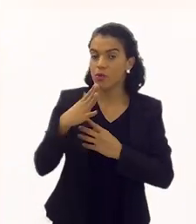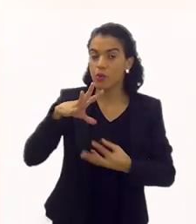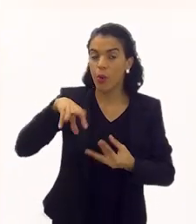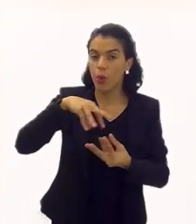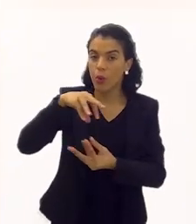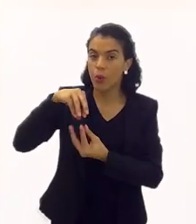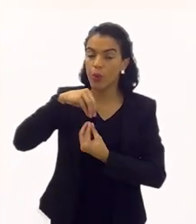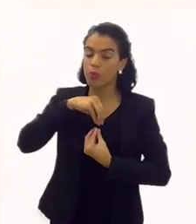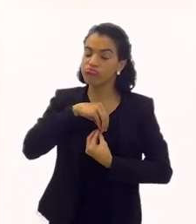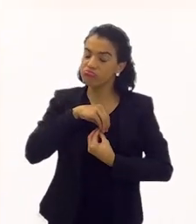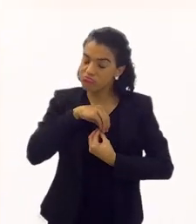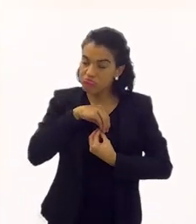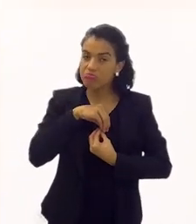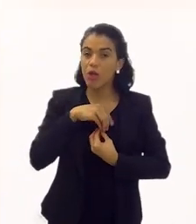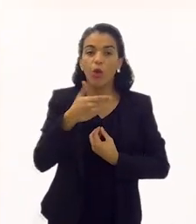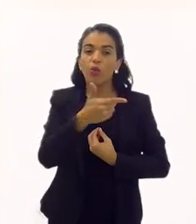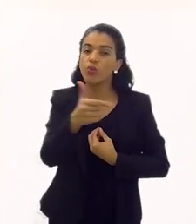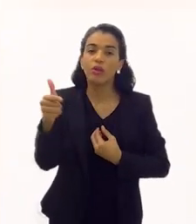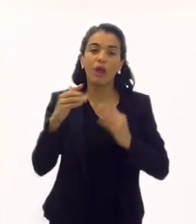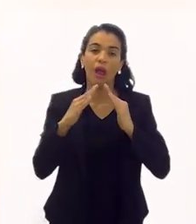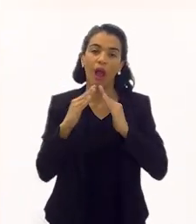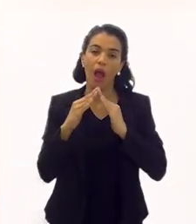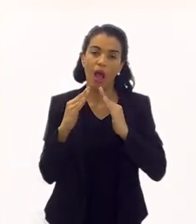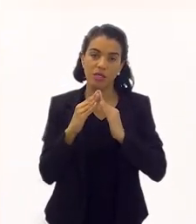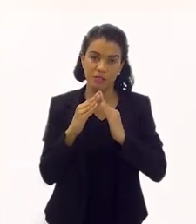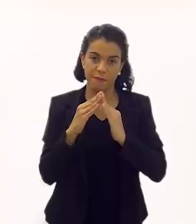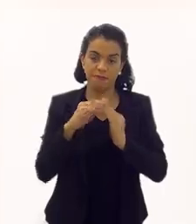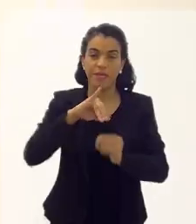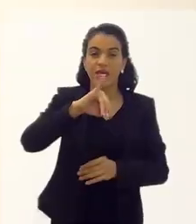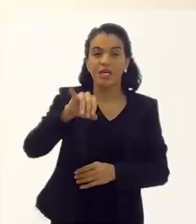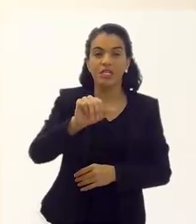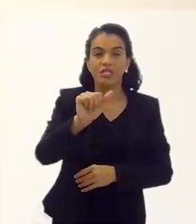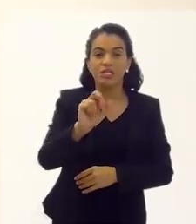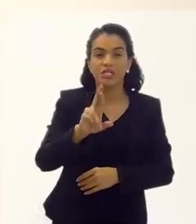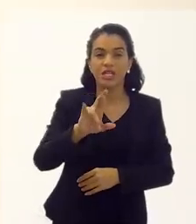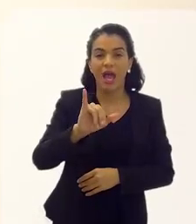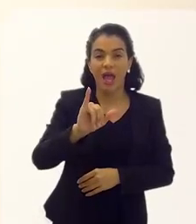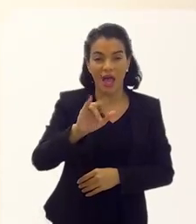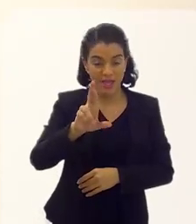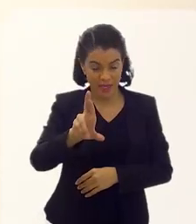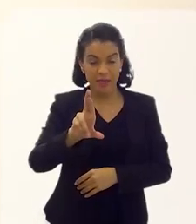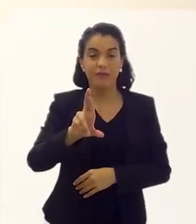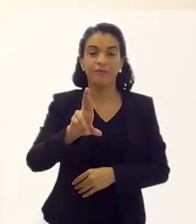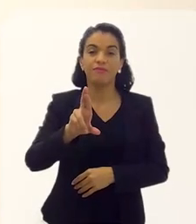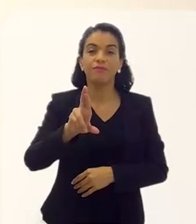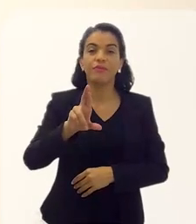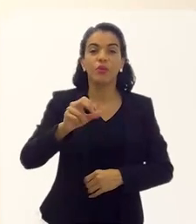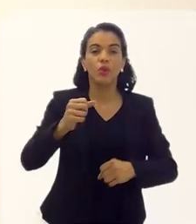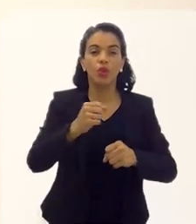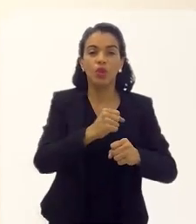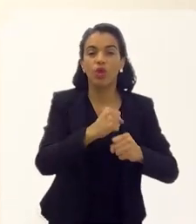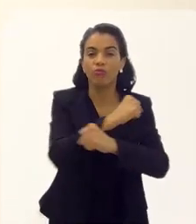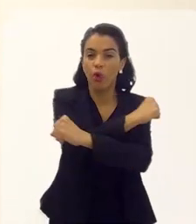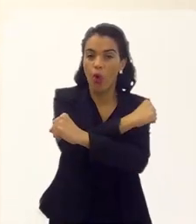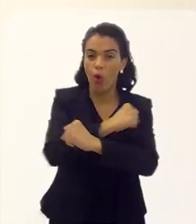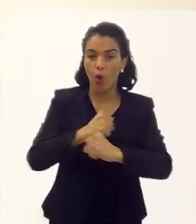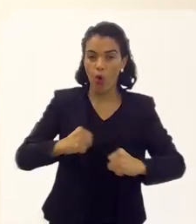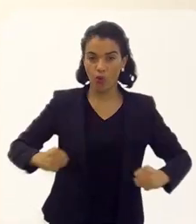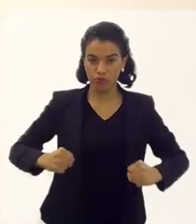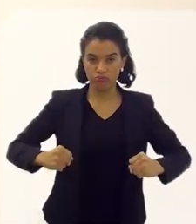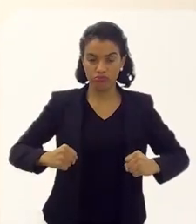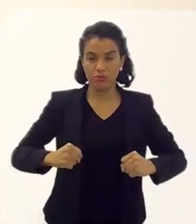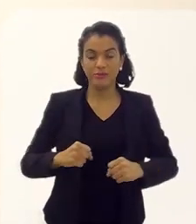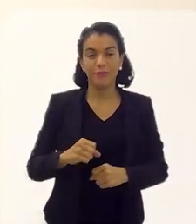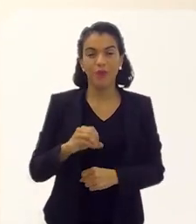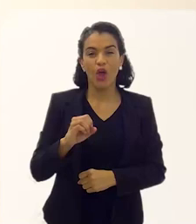fui morar na casa dele, porque eu não tinha onde morar, que era Jair Diogun, que é uma pessoa que eu sou extremamente grata a tudo que ele fez por